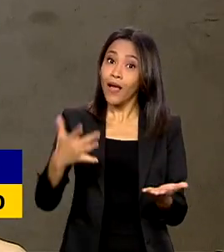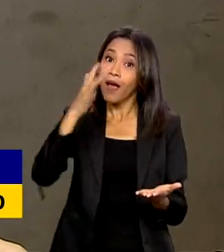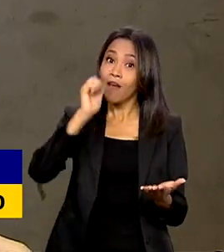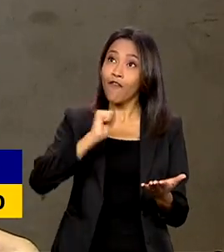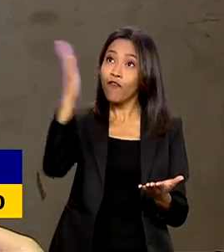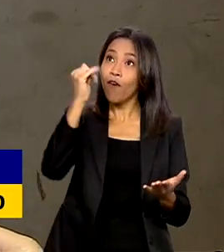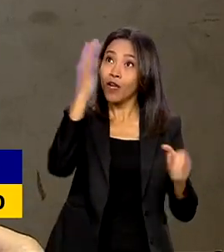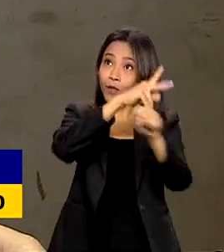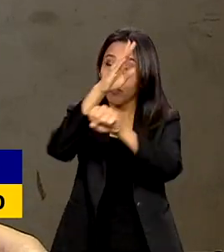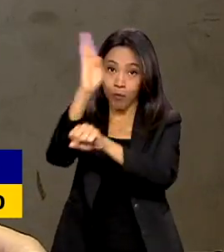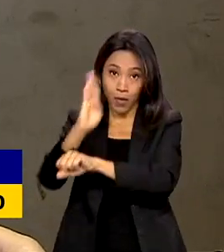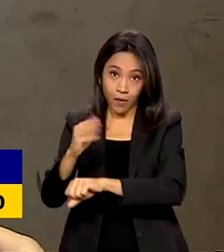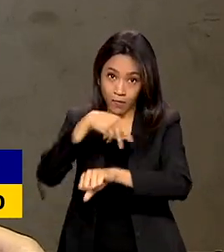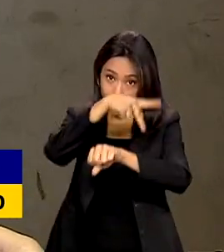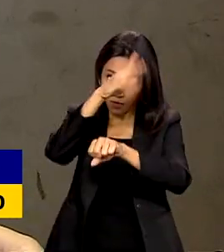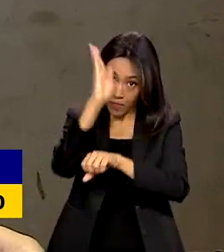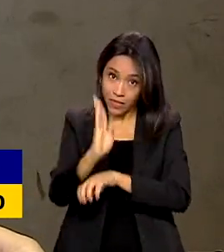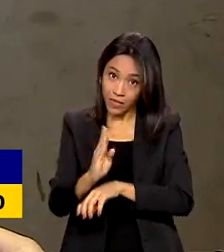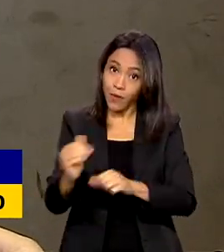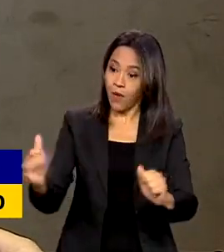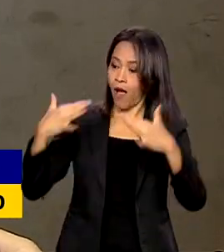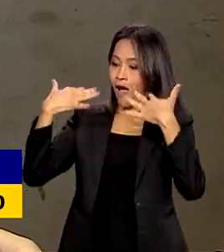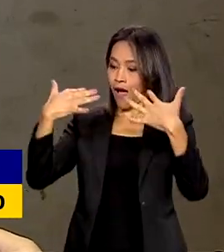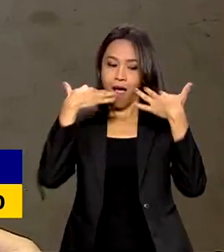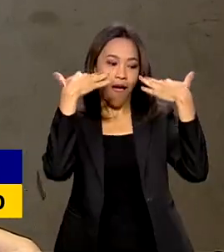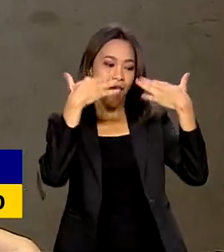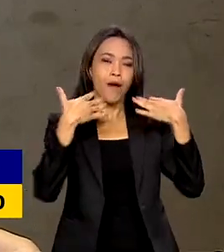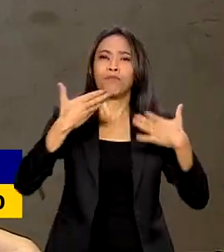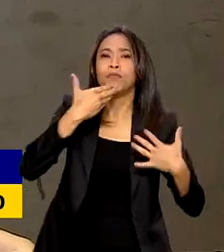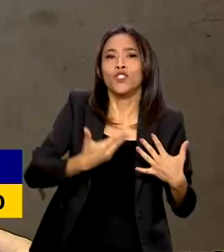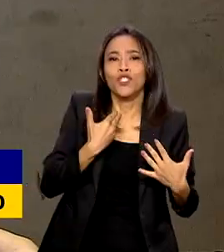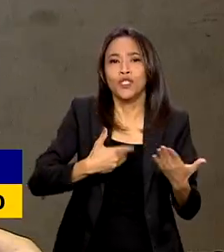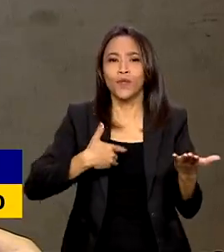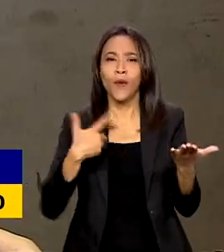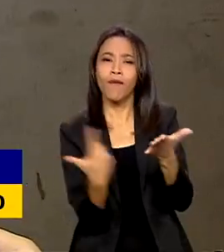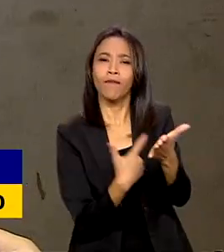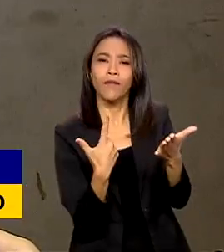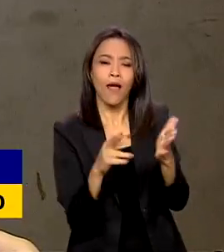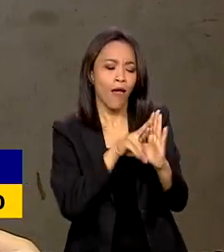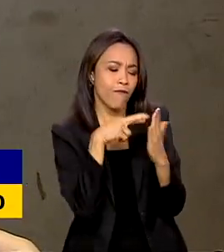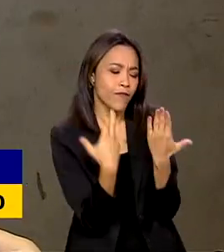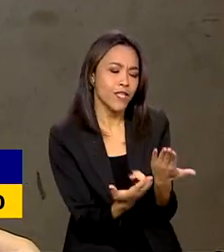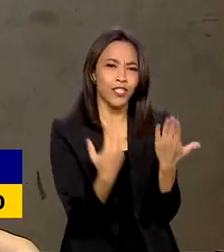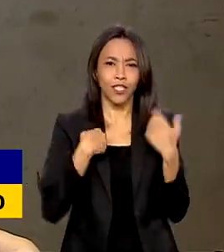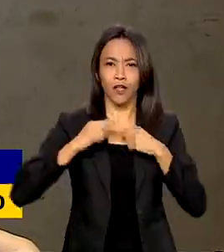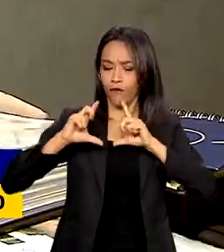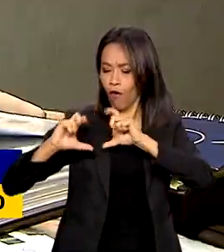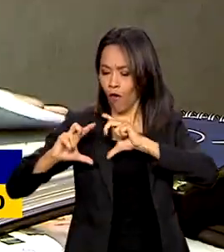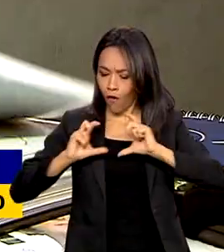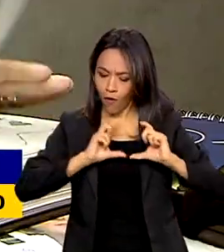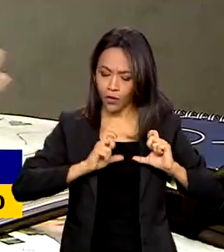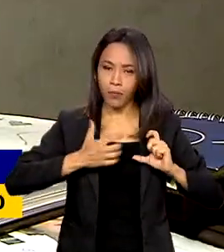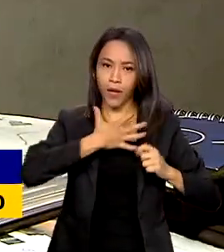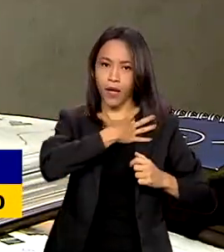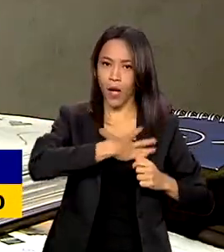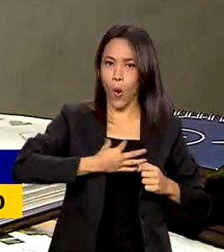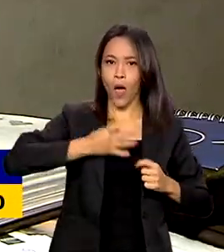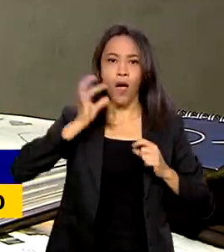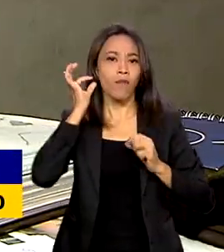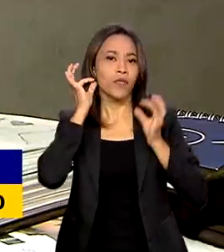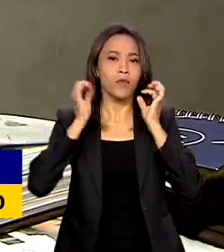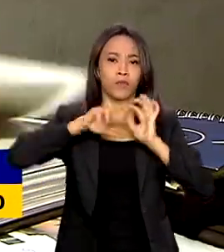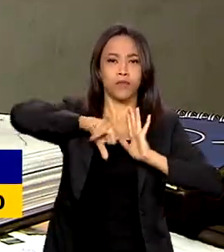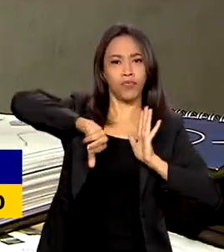Então, começou a demanda das revistas para fotografar, as lojas pedindo e tal. No Brasil,